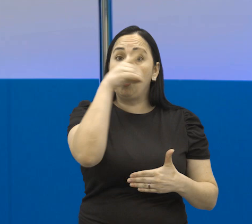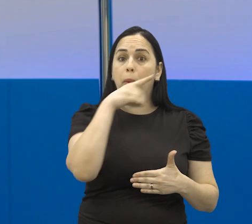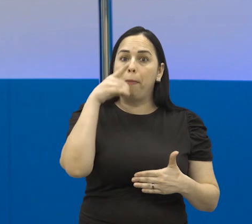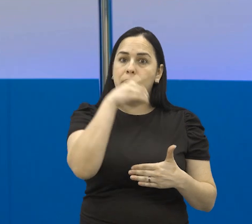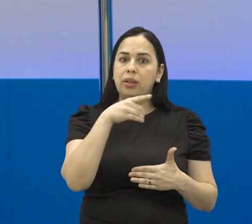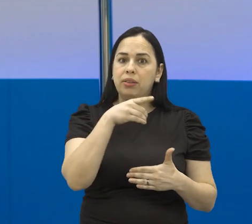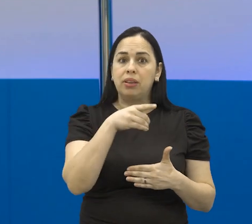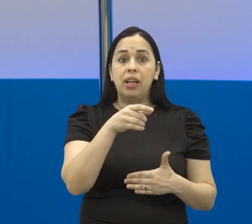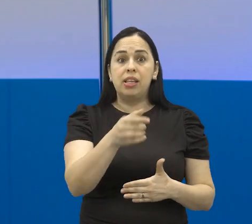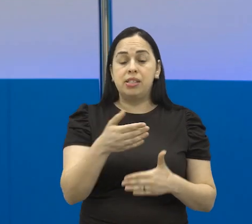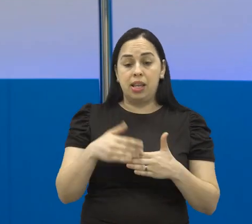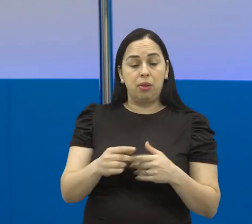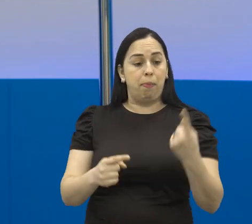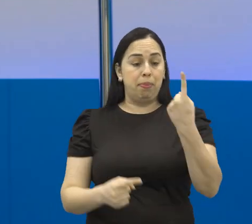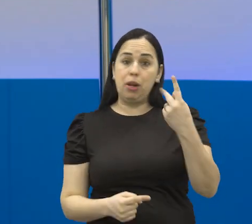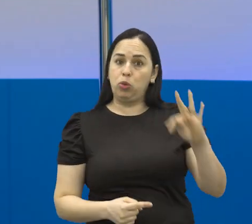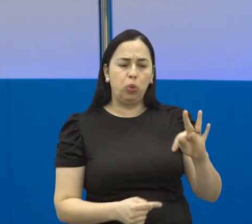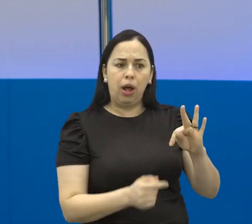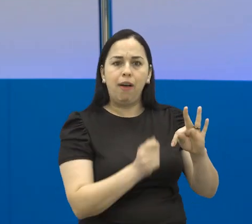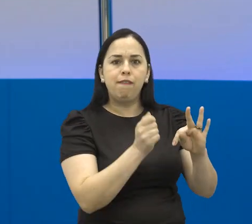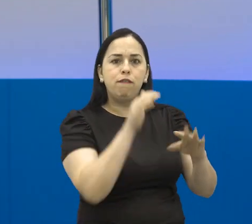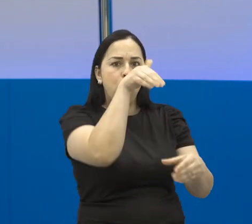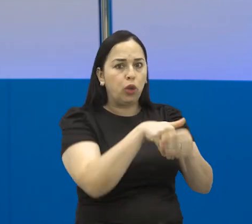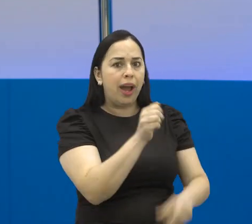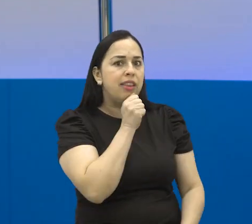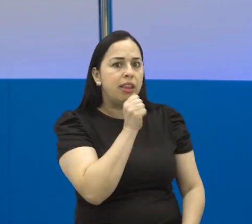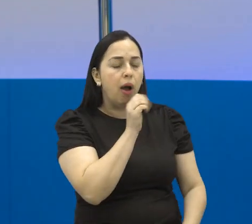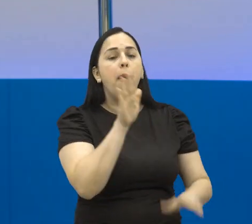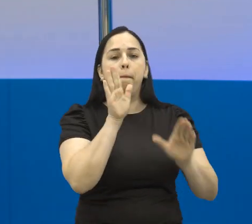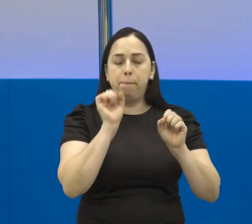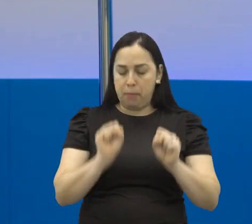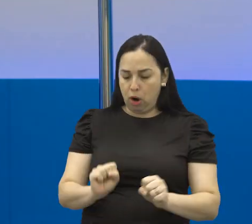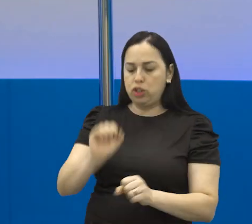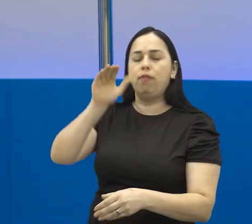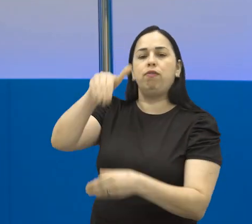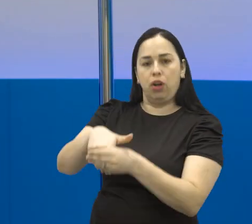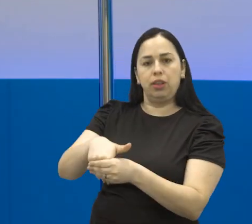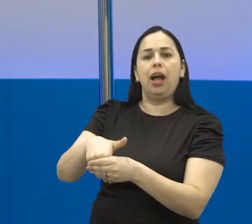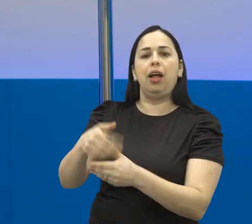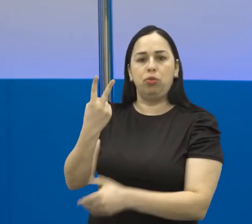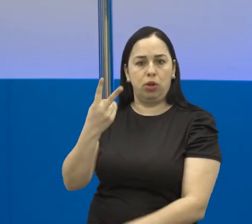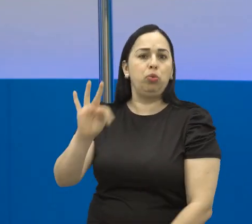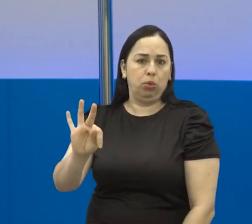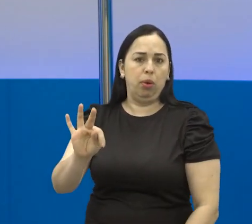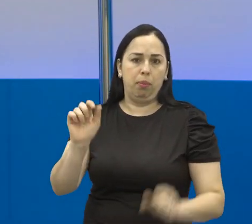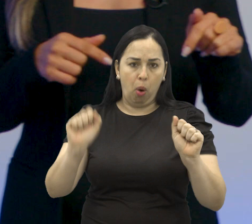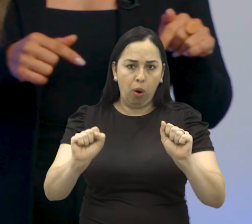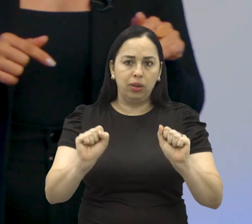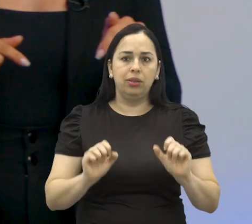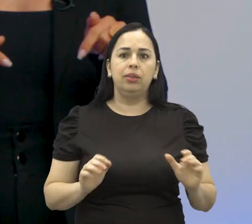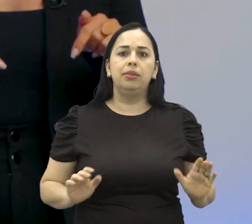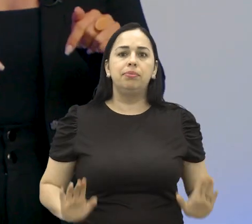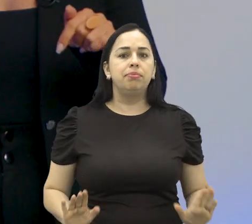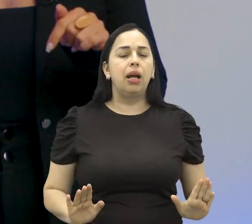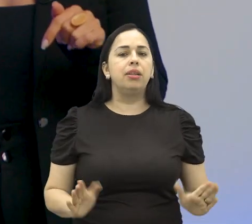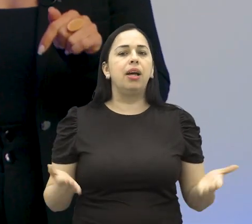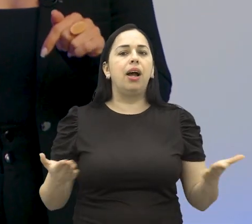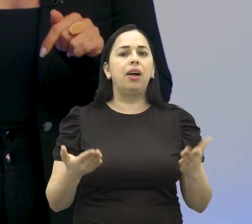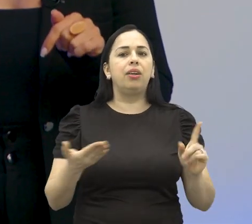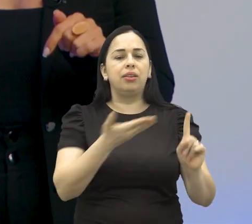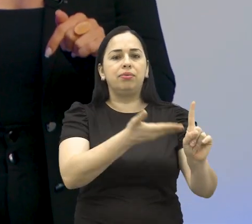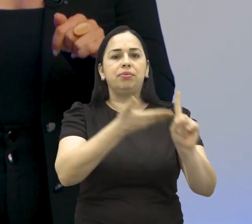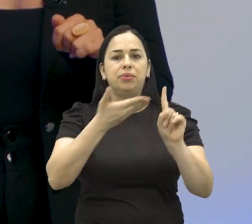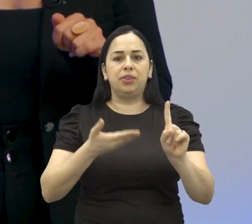domingo e quem não votou no primeiro turno pode participar da votação agora, tá? Vamos